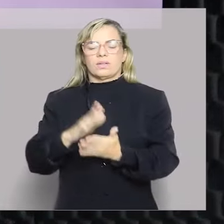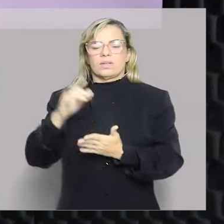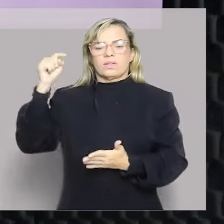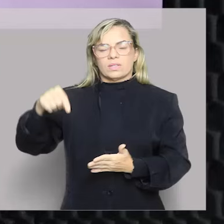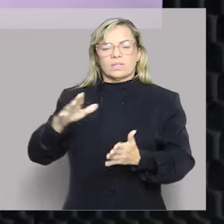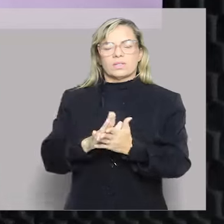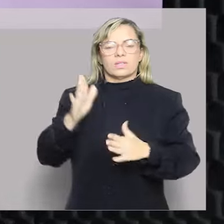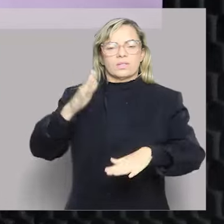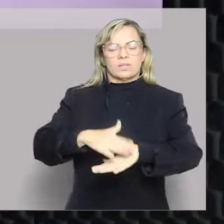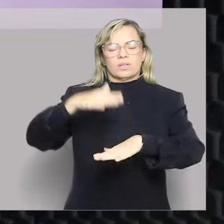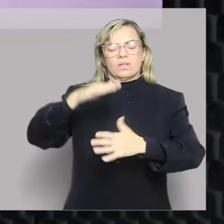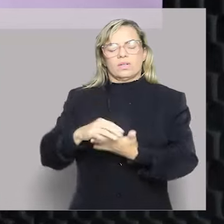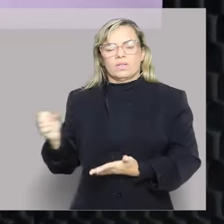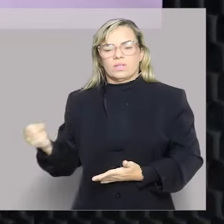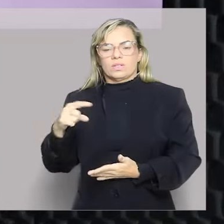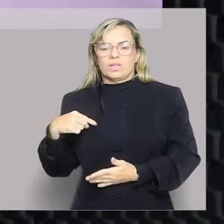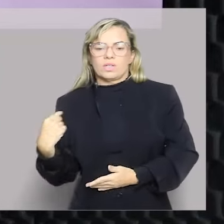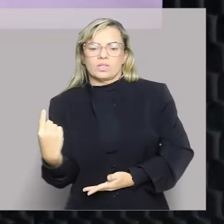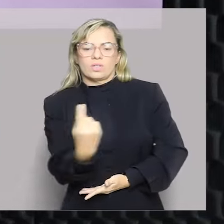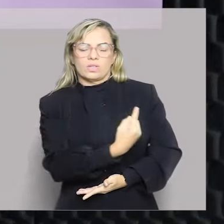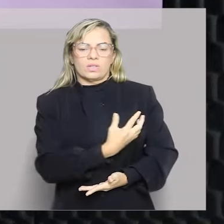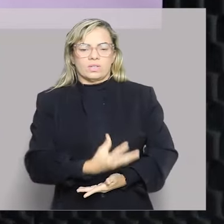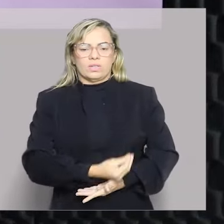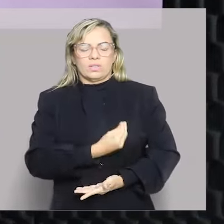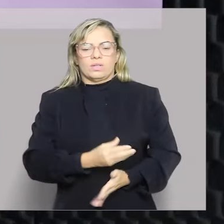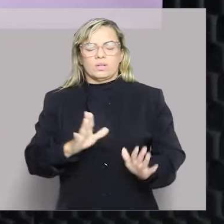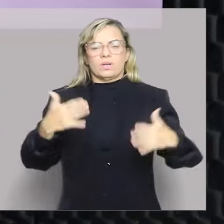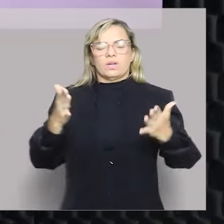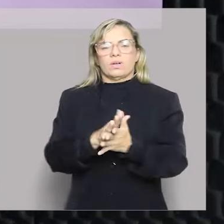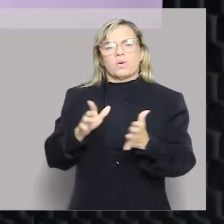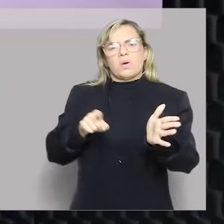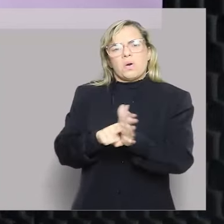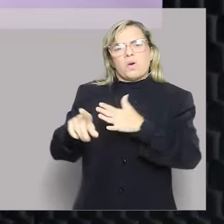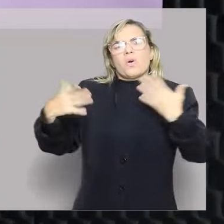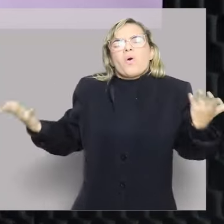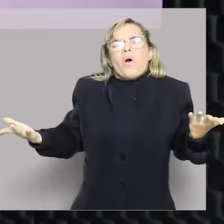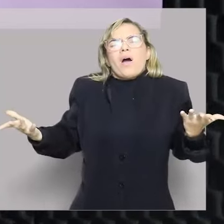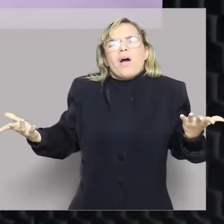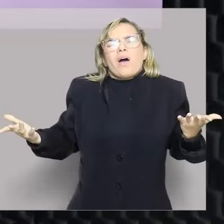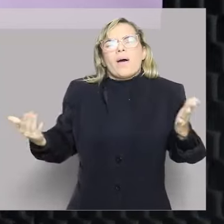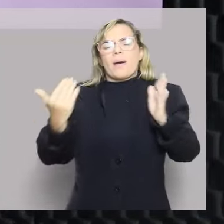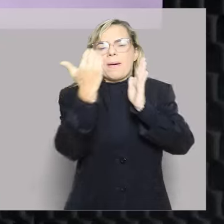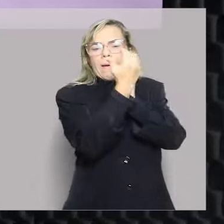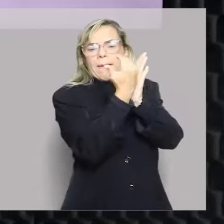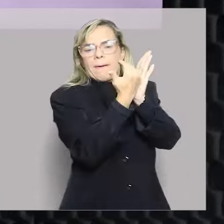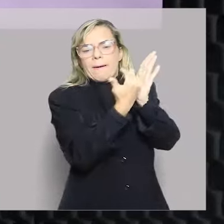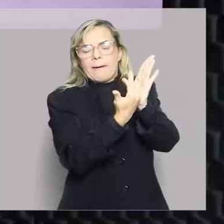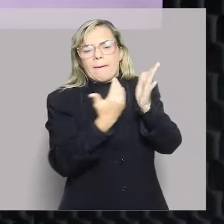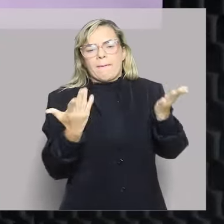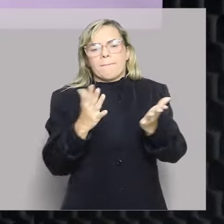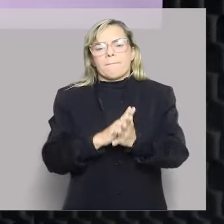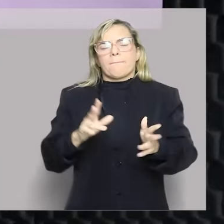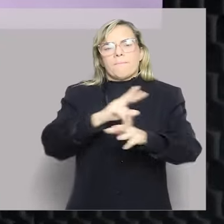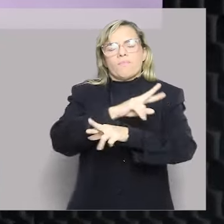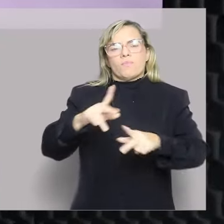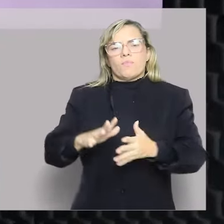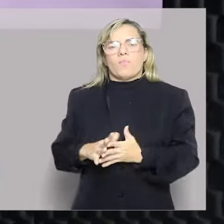direitos. São os direitos mais importantes da nossa vida. E aí vocês se perguntam, sim, mas quais são eles? Isso vem vários, propriedade,